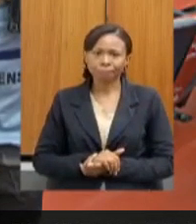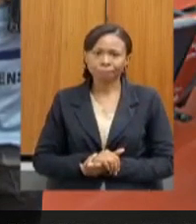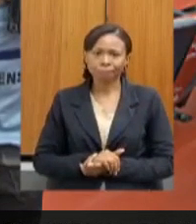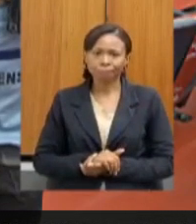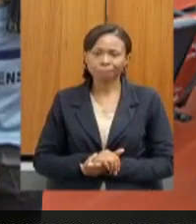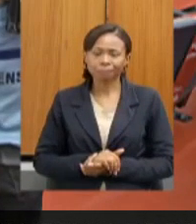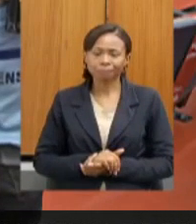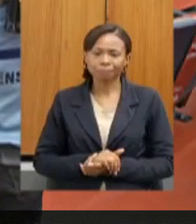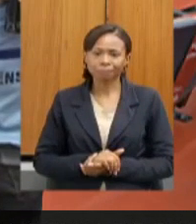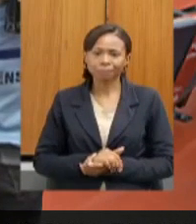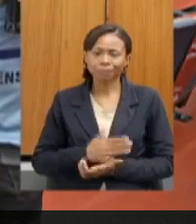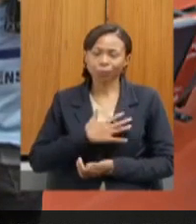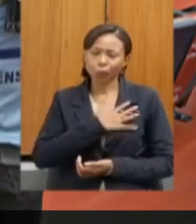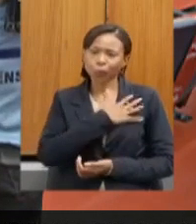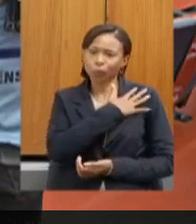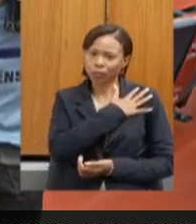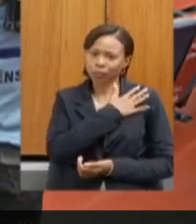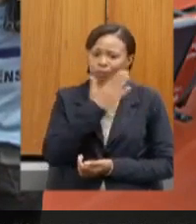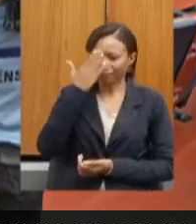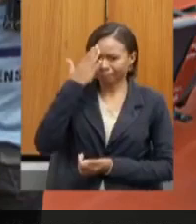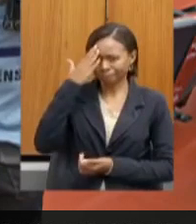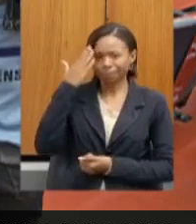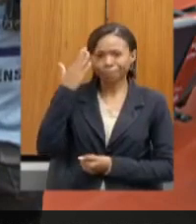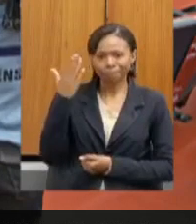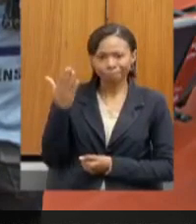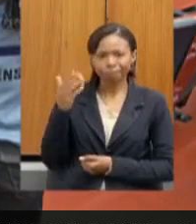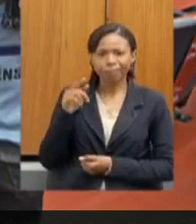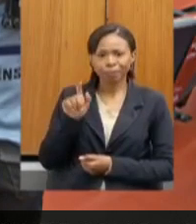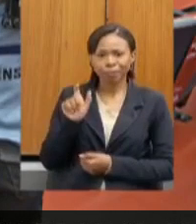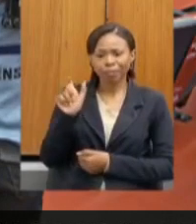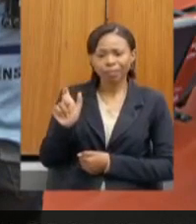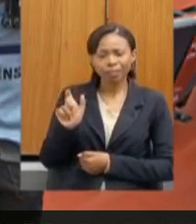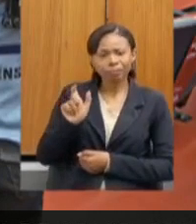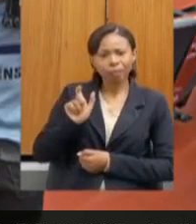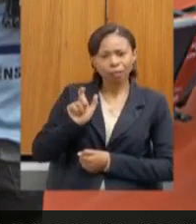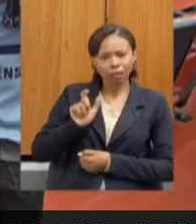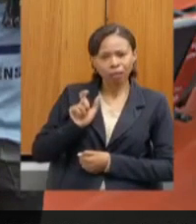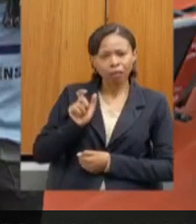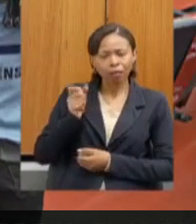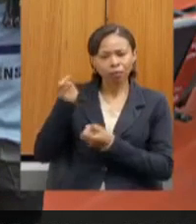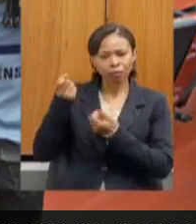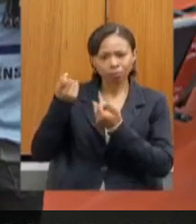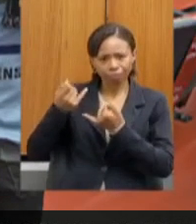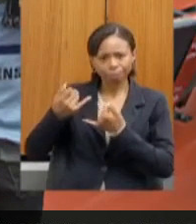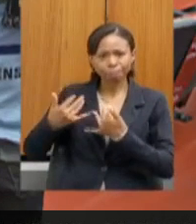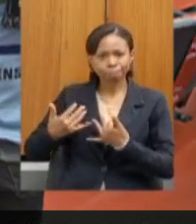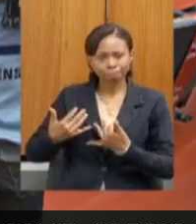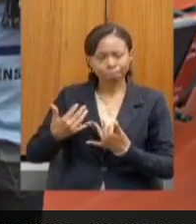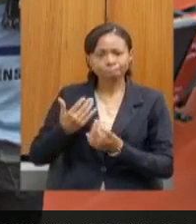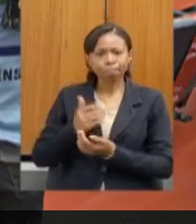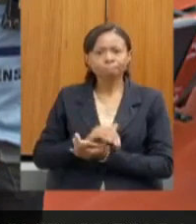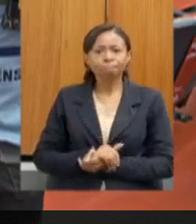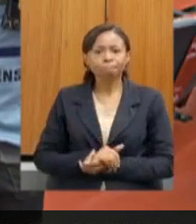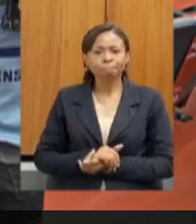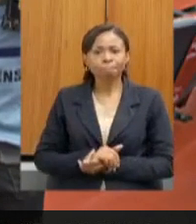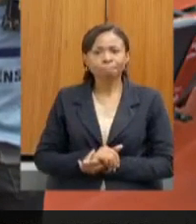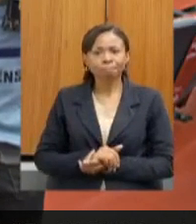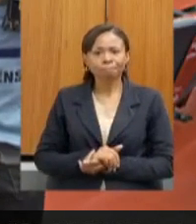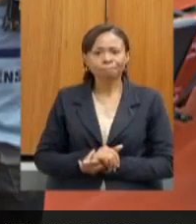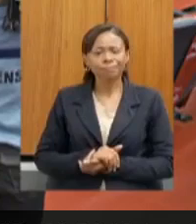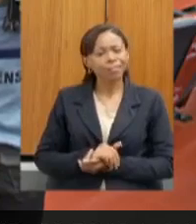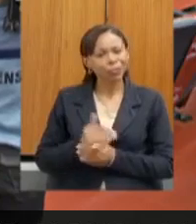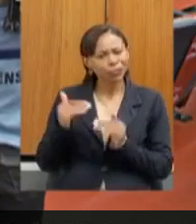Coronel Henrique, muito obrigada pelas palavras iniciais e feliz a nossa